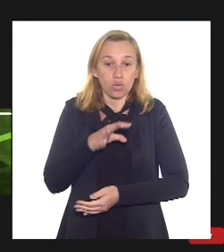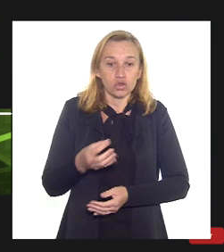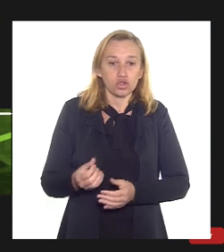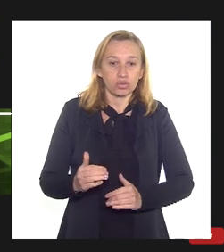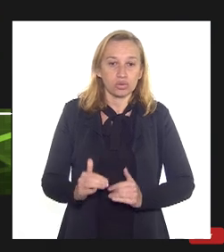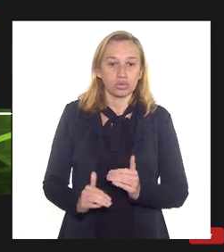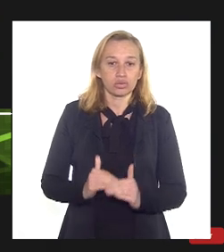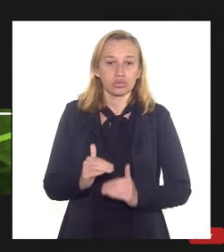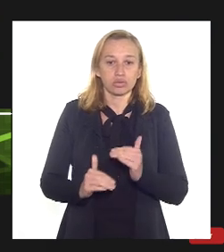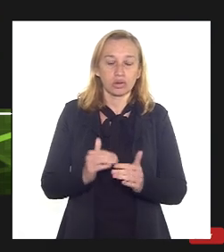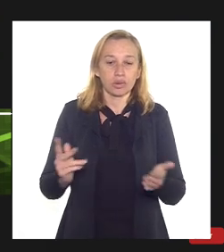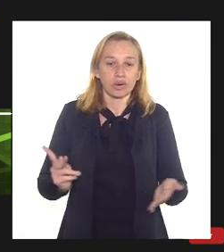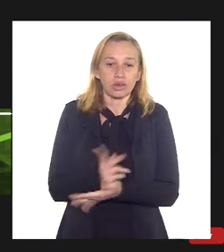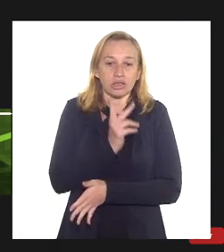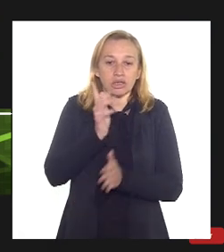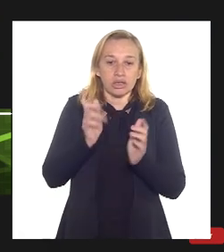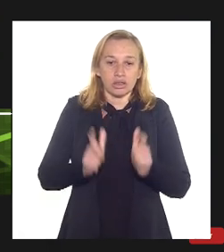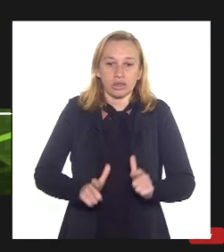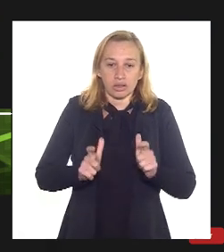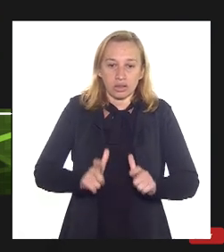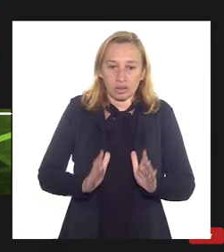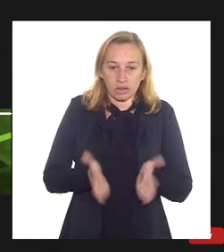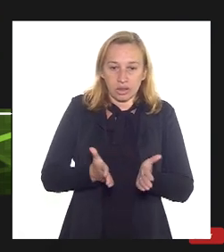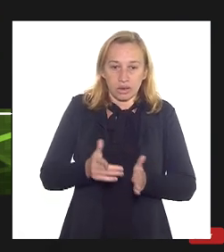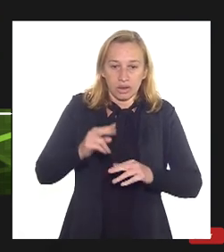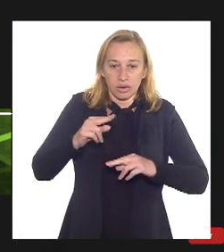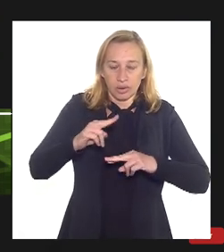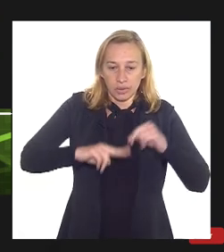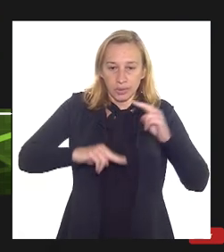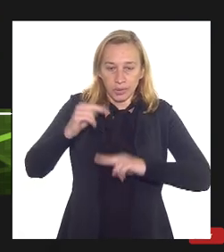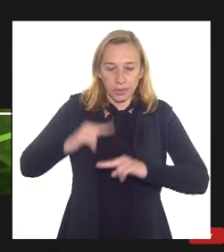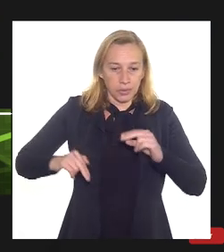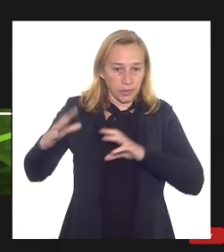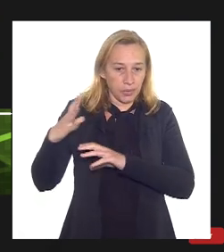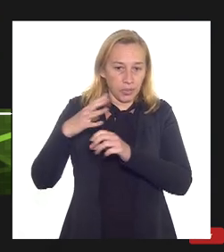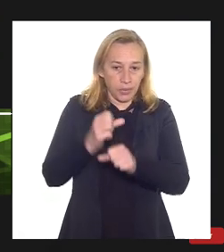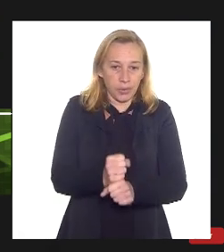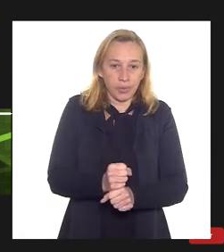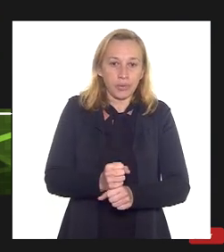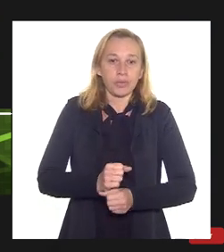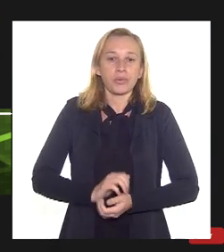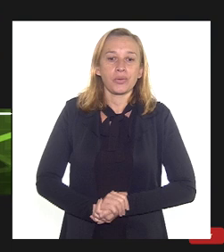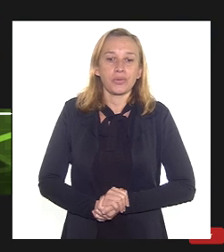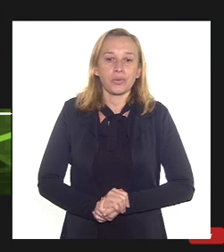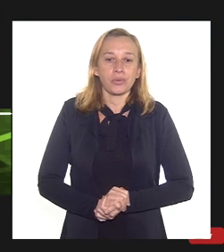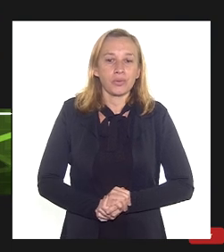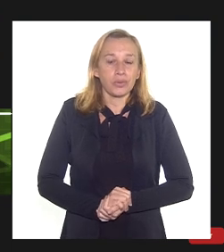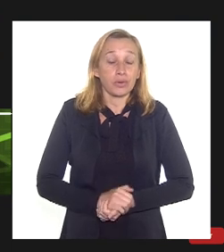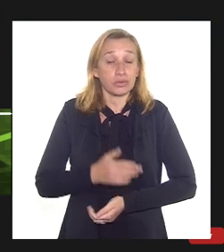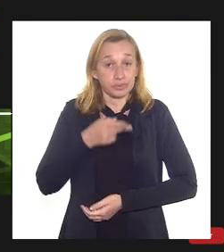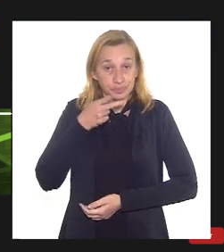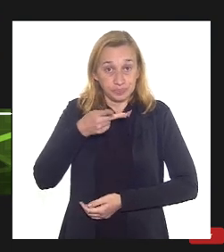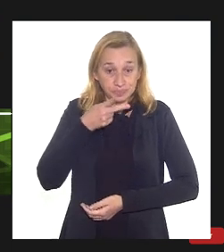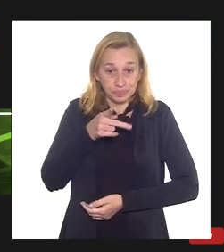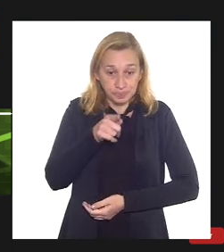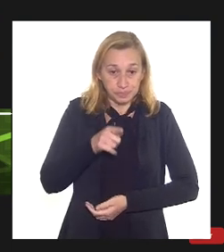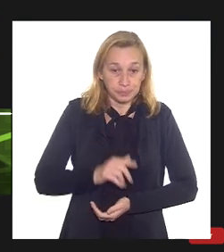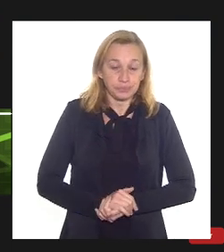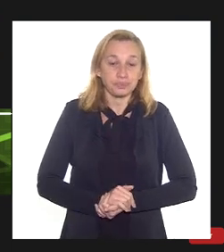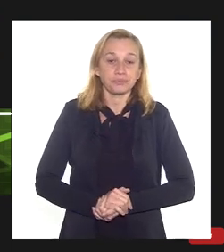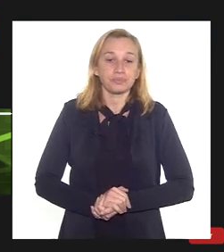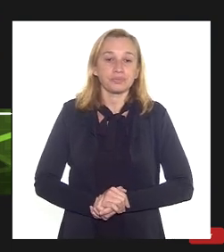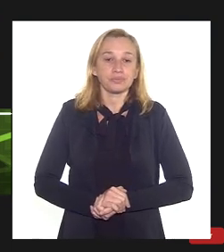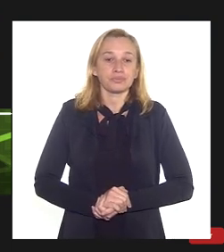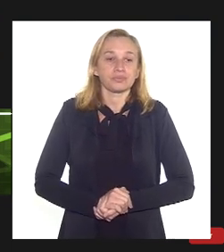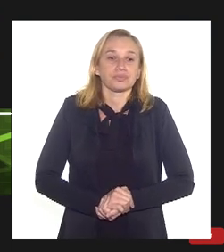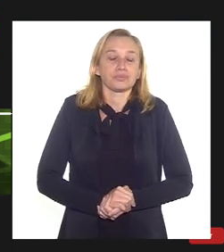para acontecer agora no mês de junho, que é a conclusão das tubulações da tubovia. Como eu disse, o restante do semestre,